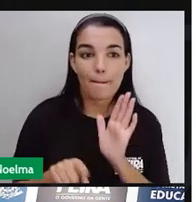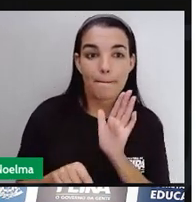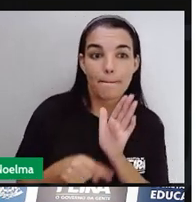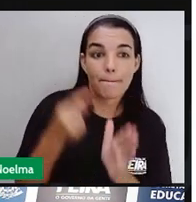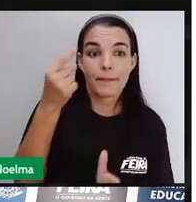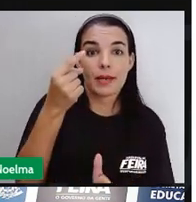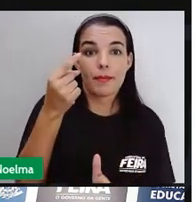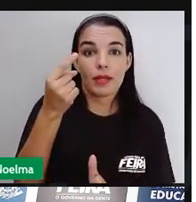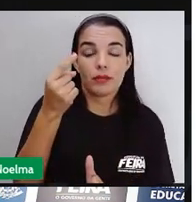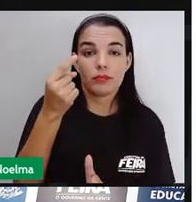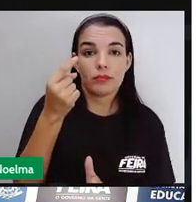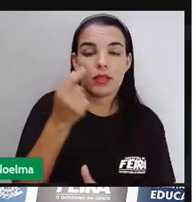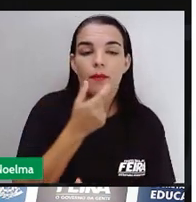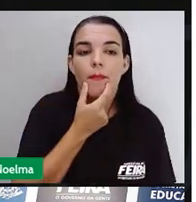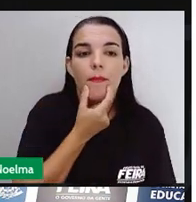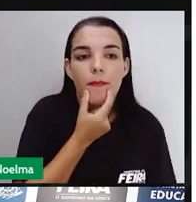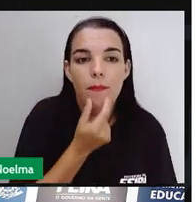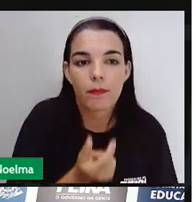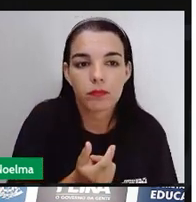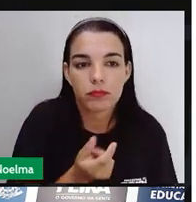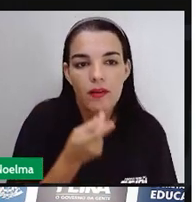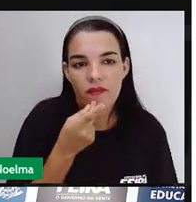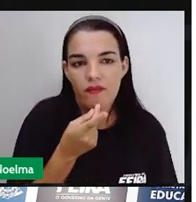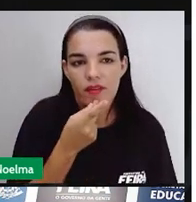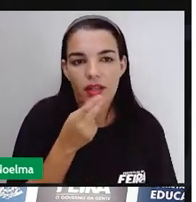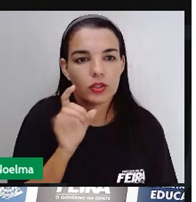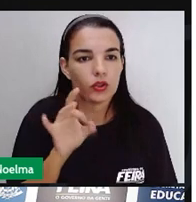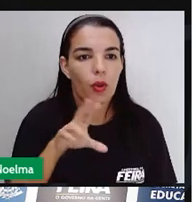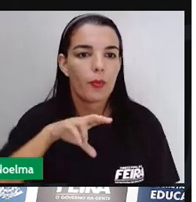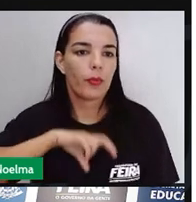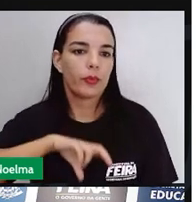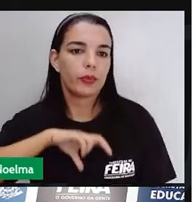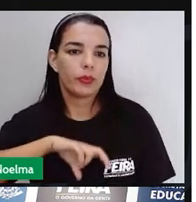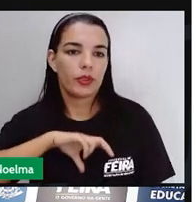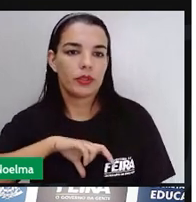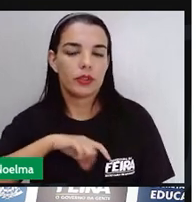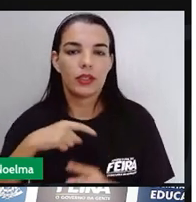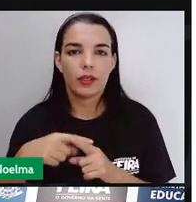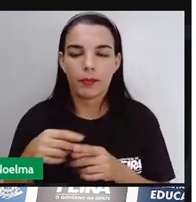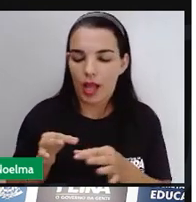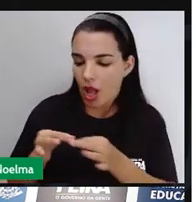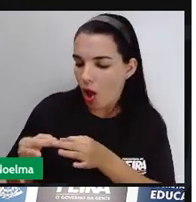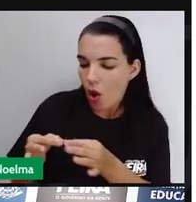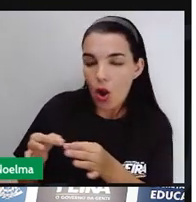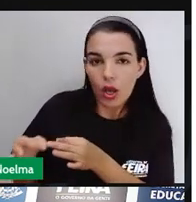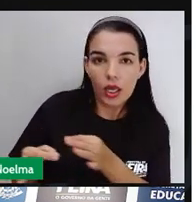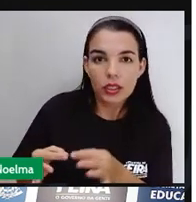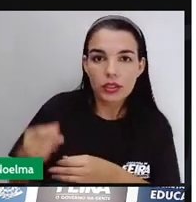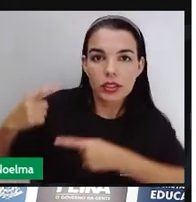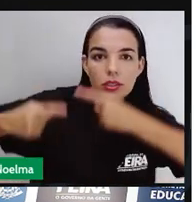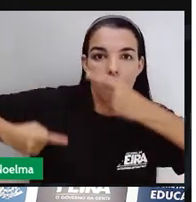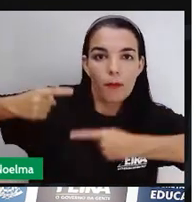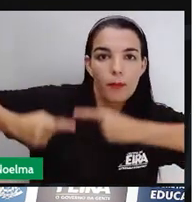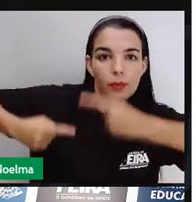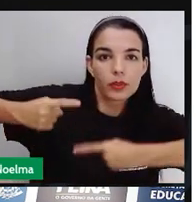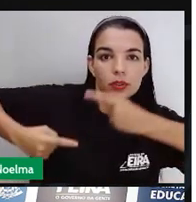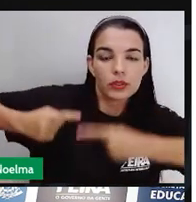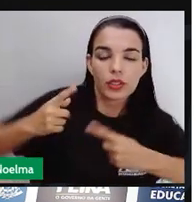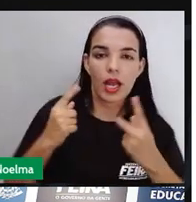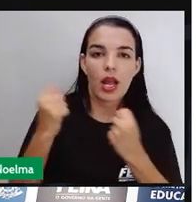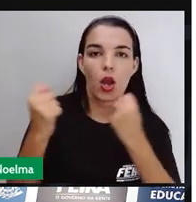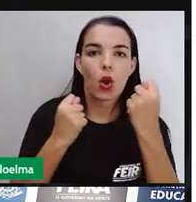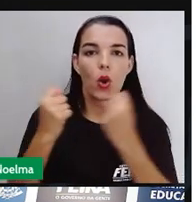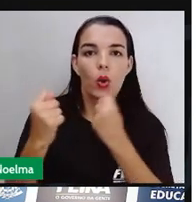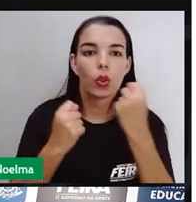do Brasil nesse novo território, assim como a organização política e a economia capitalista